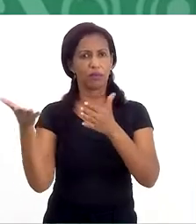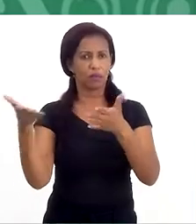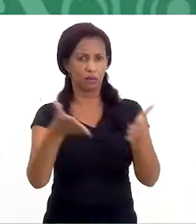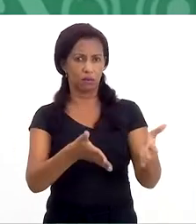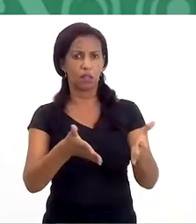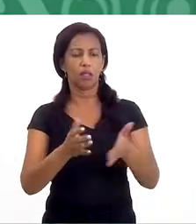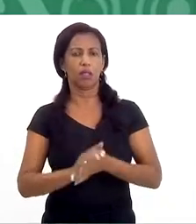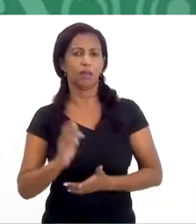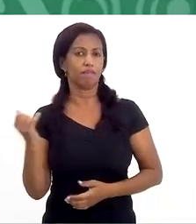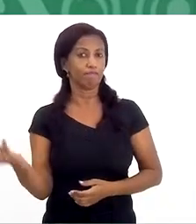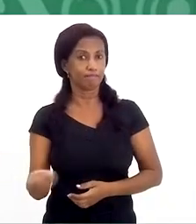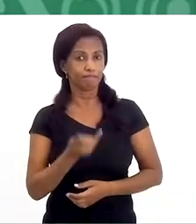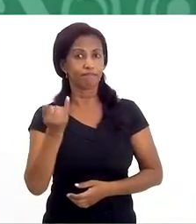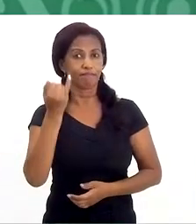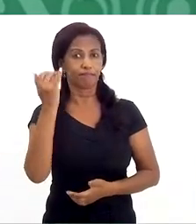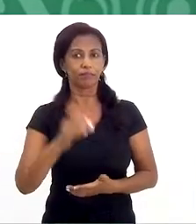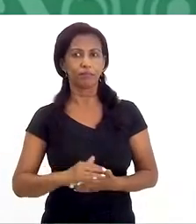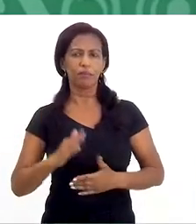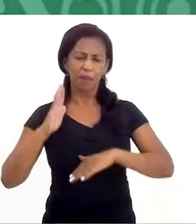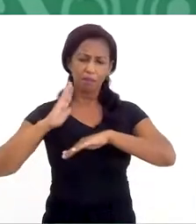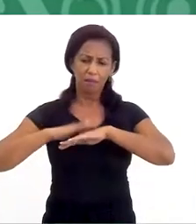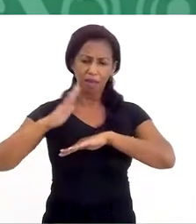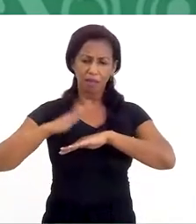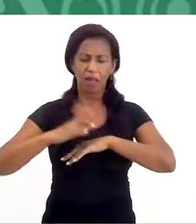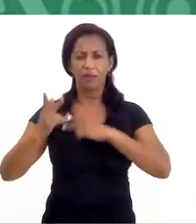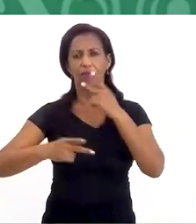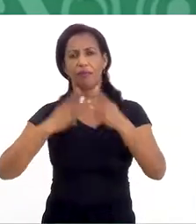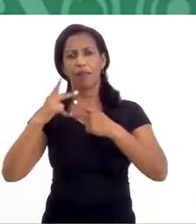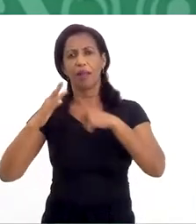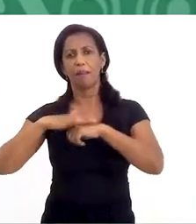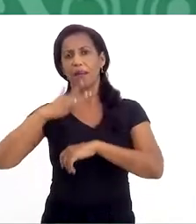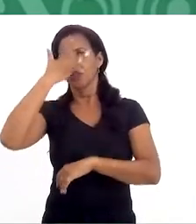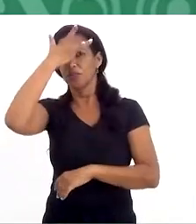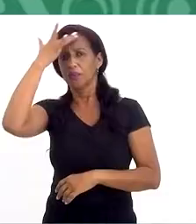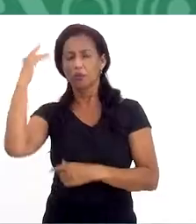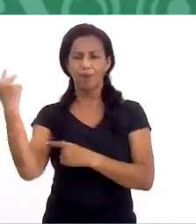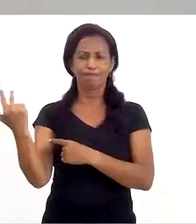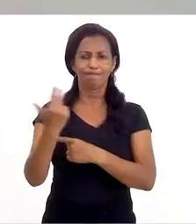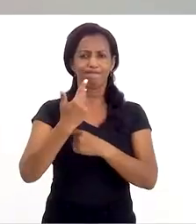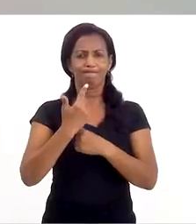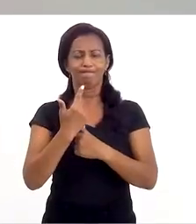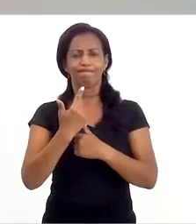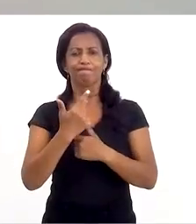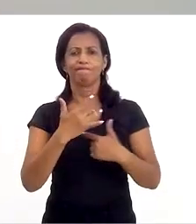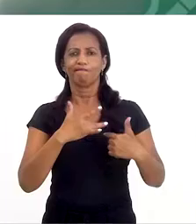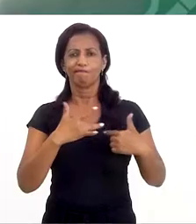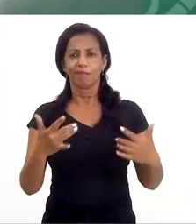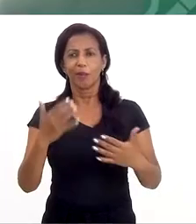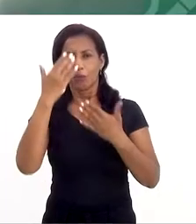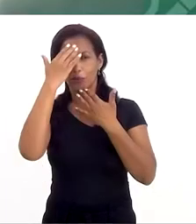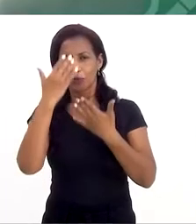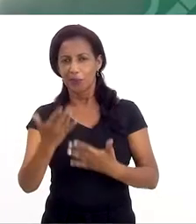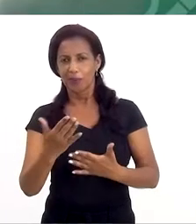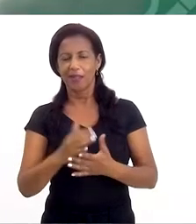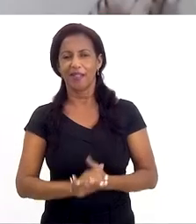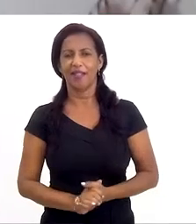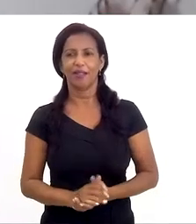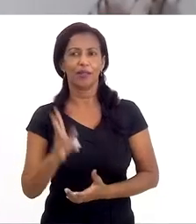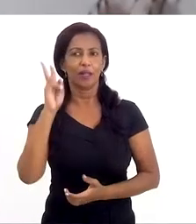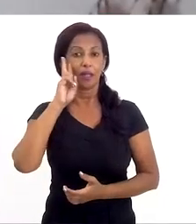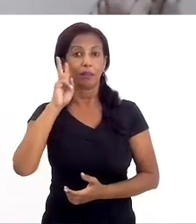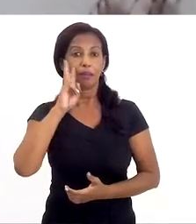aqui, vários alertas importantes. Quanto mais a gente falar disso, mais pessoas terão esse olhar sensível. Muito obrigada, Lili.